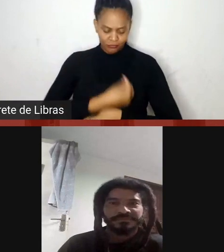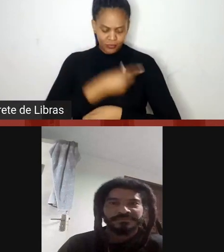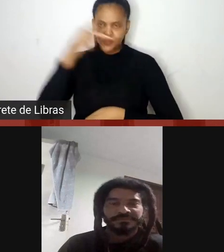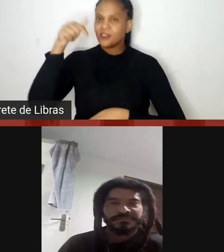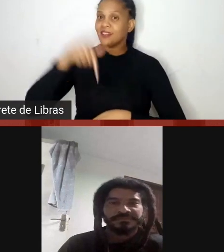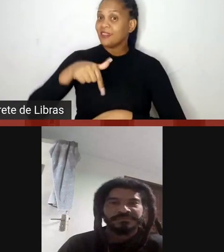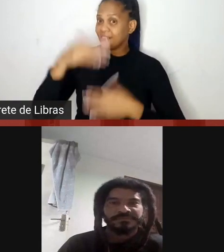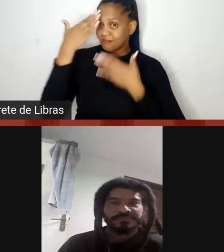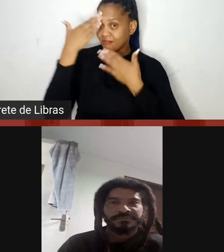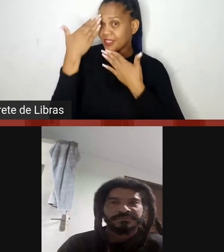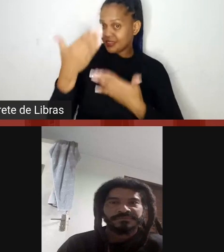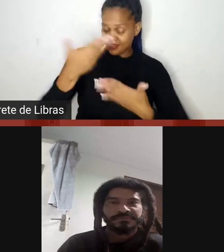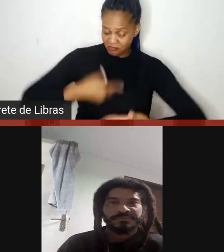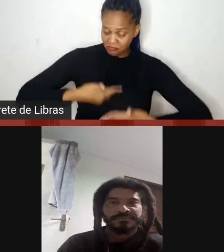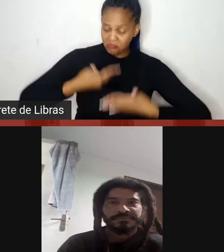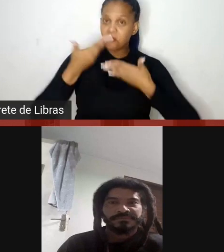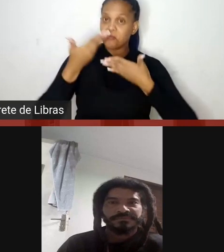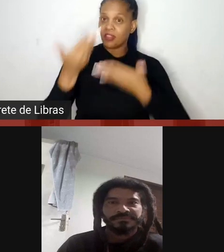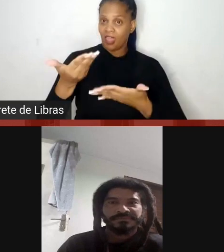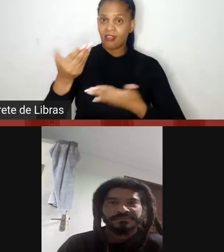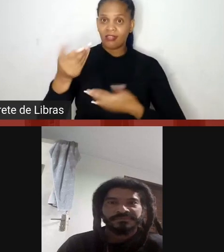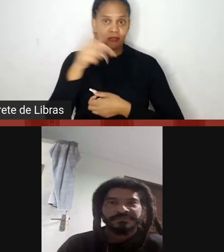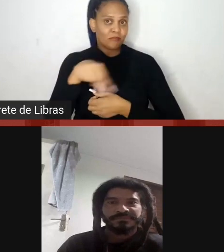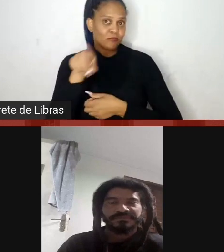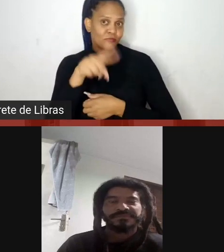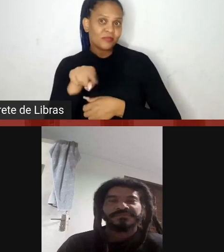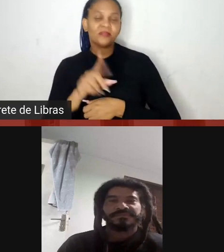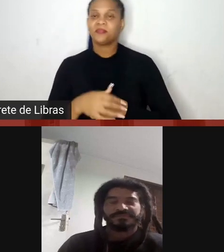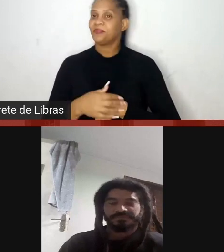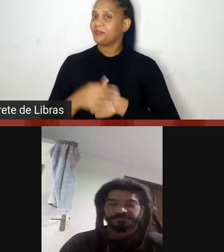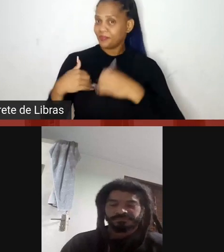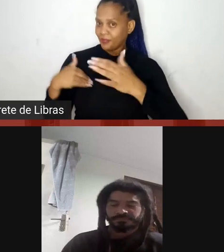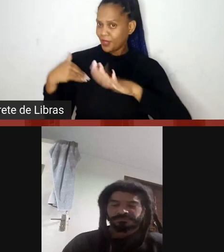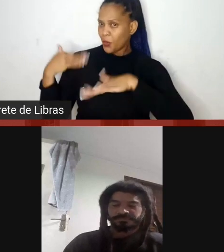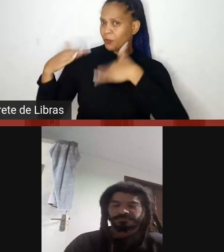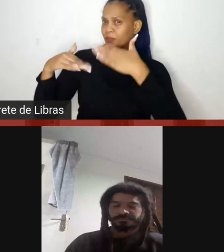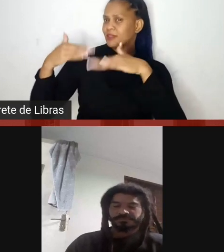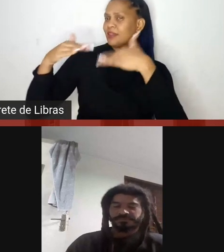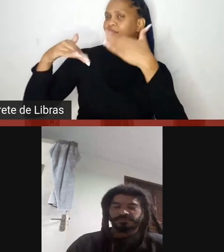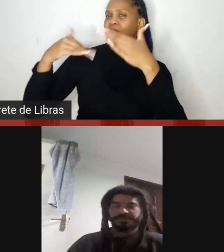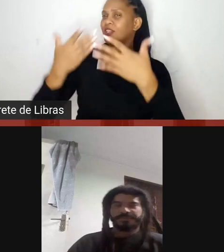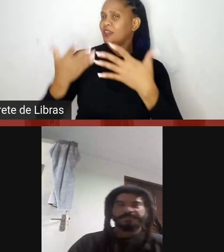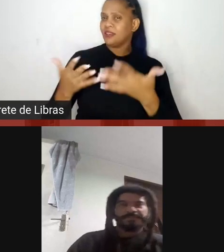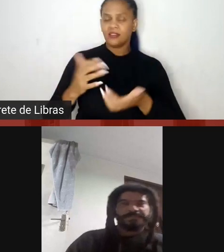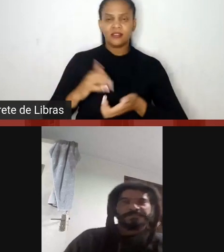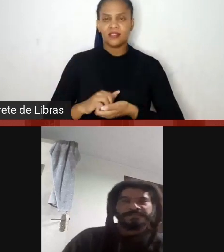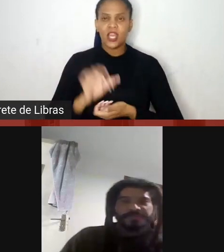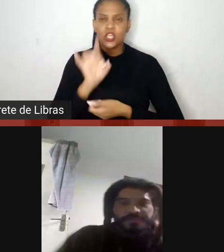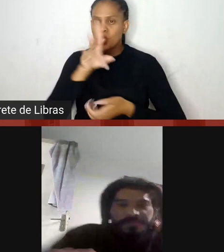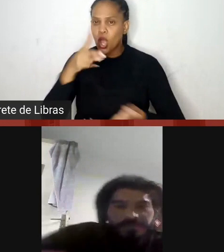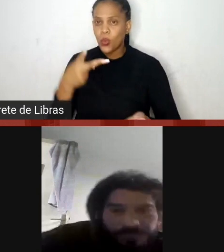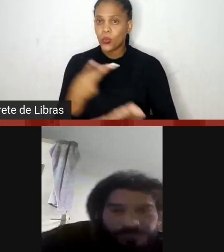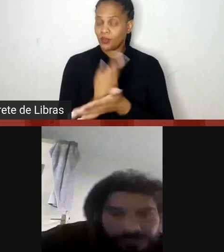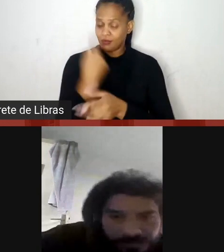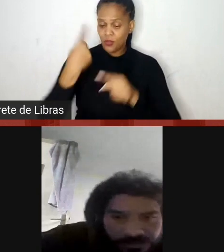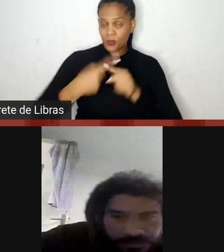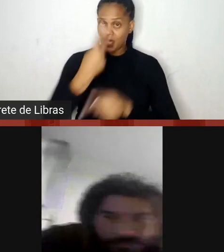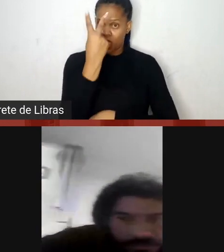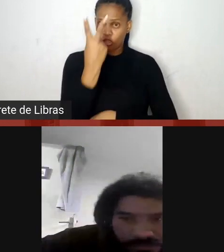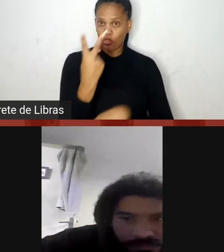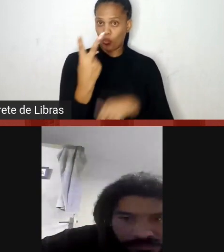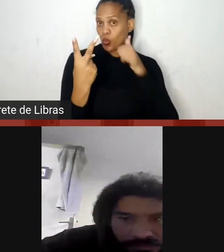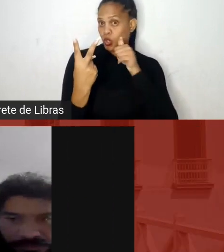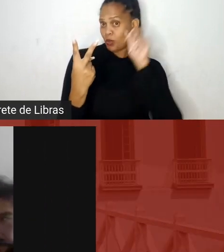ter sido convidada por vocês. O processo de certificação, ela só aconteceu por causa de duas mulheres pretas também.